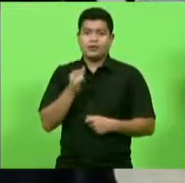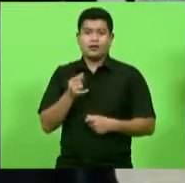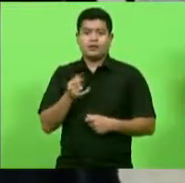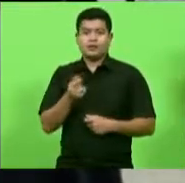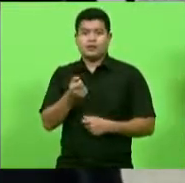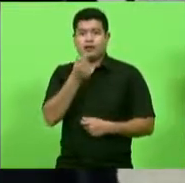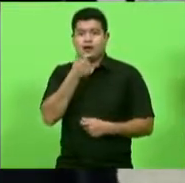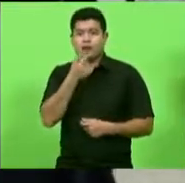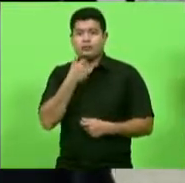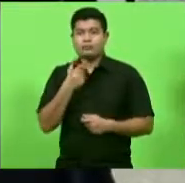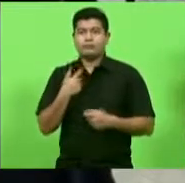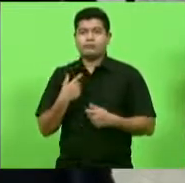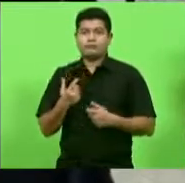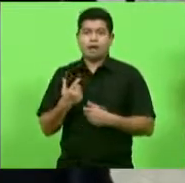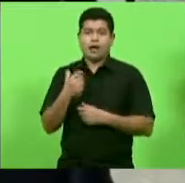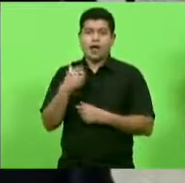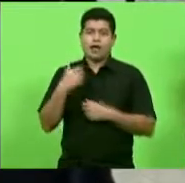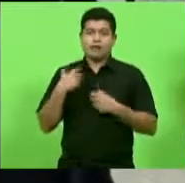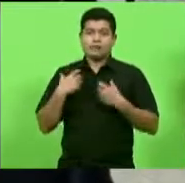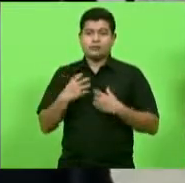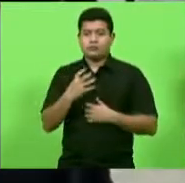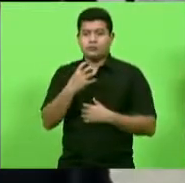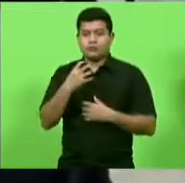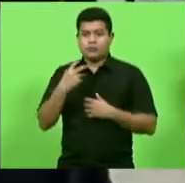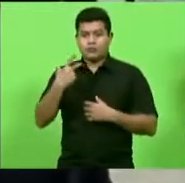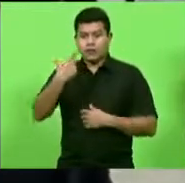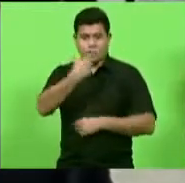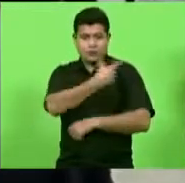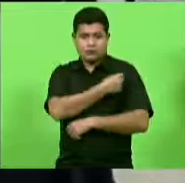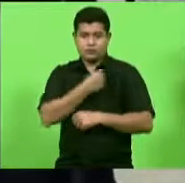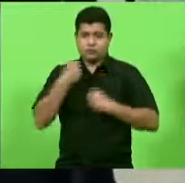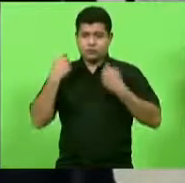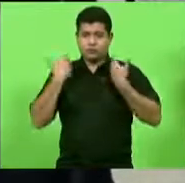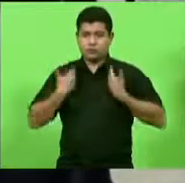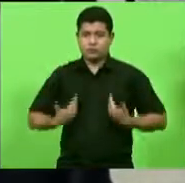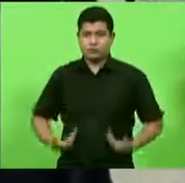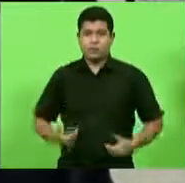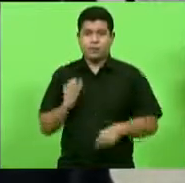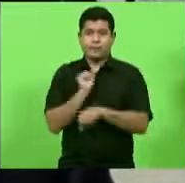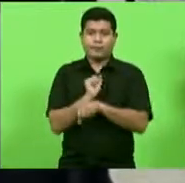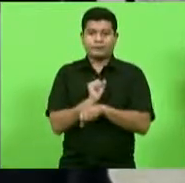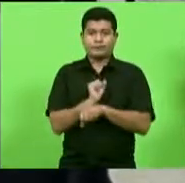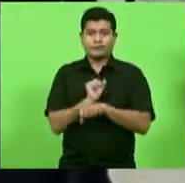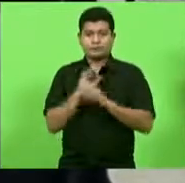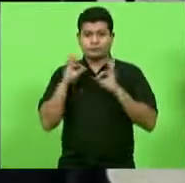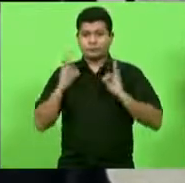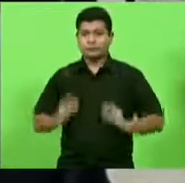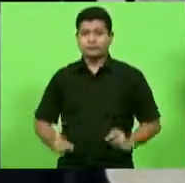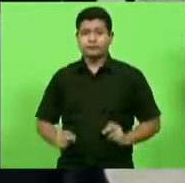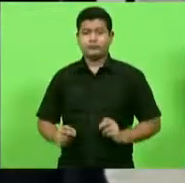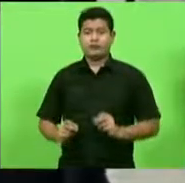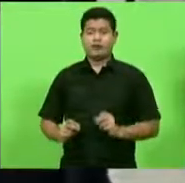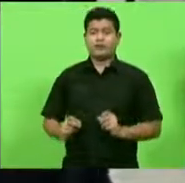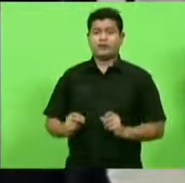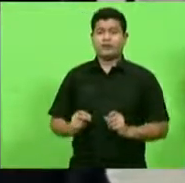de anestesia geral poderão ser realizadas com determinado regramento eu não tive acesso ao